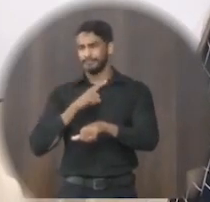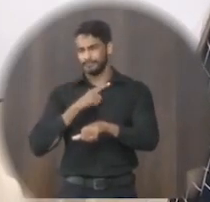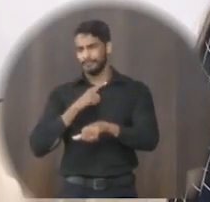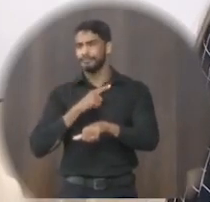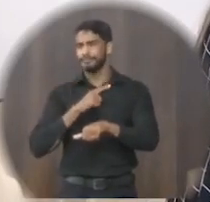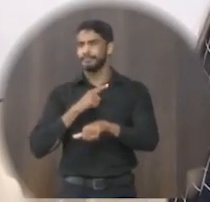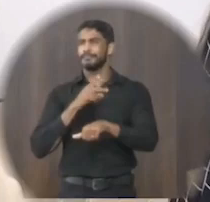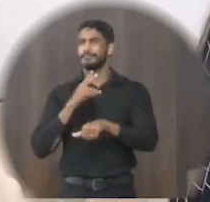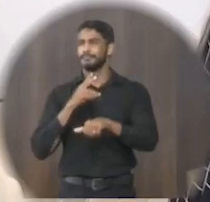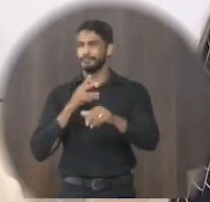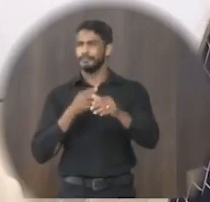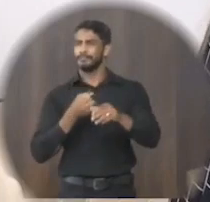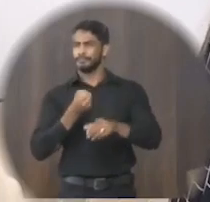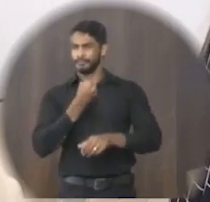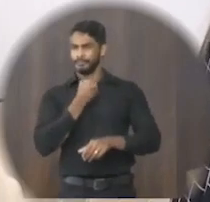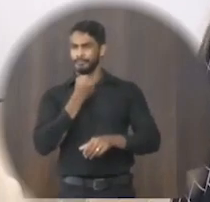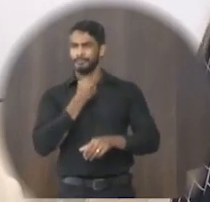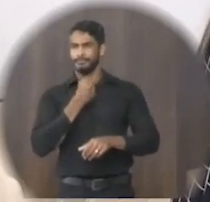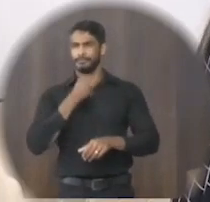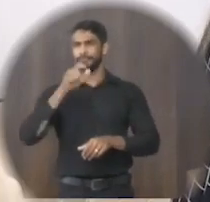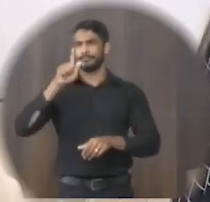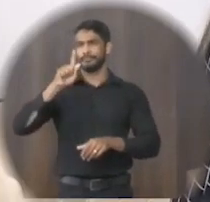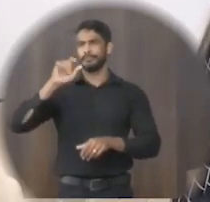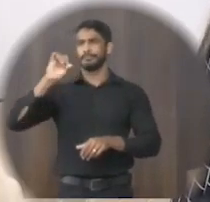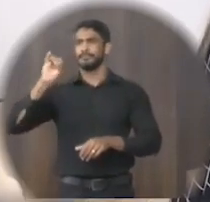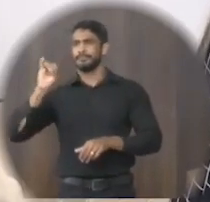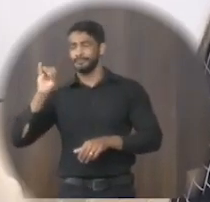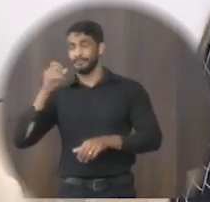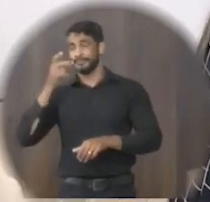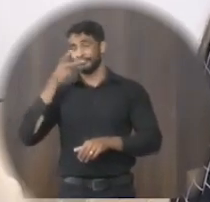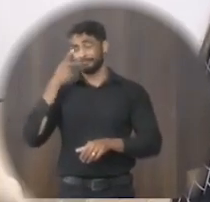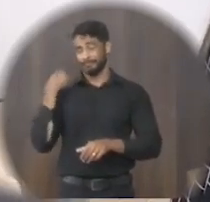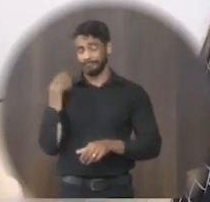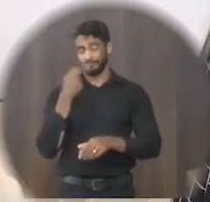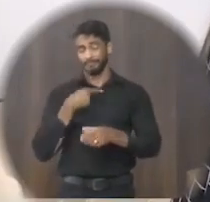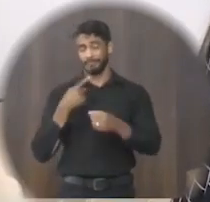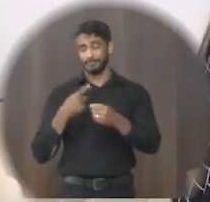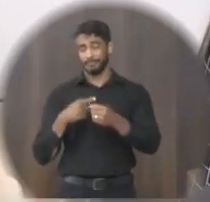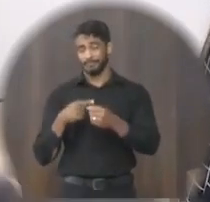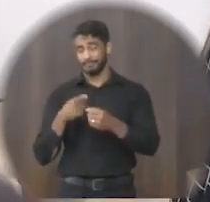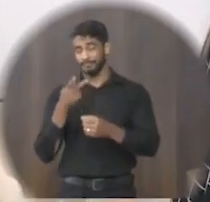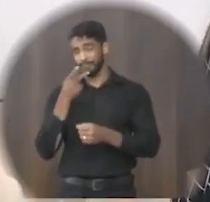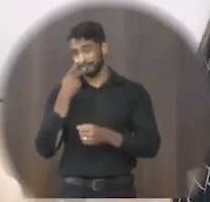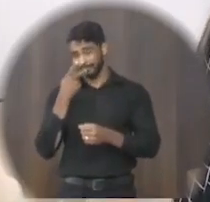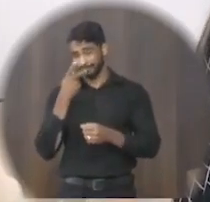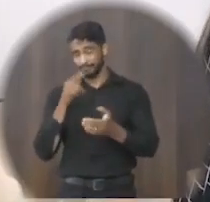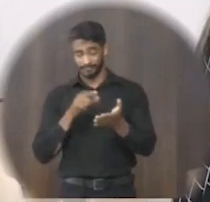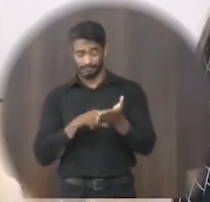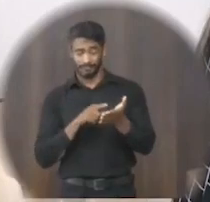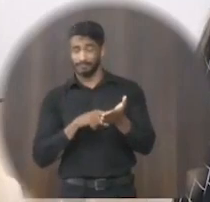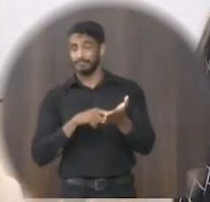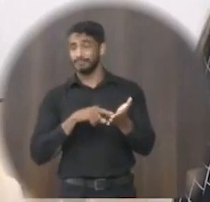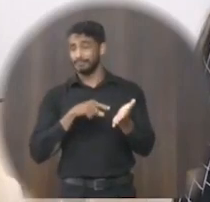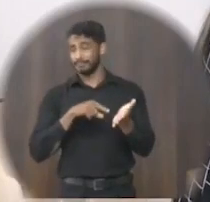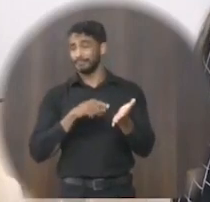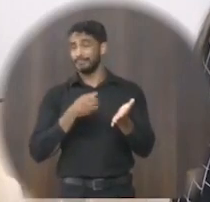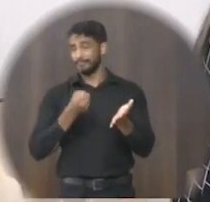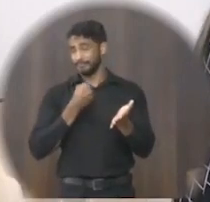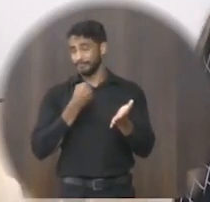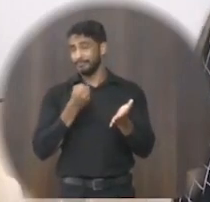G1 falando aqui da nossa cidade eu fiquei com vergonha quando eles me mostraram aquela matéria porque